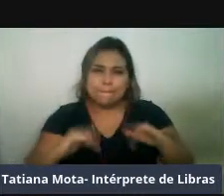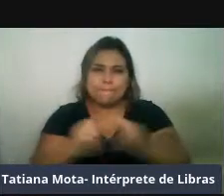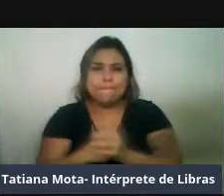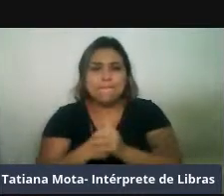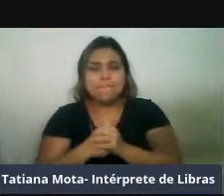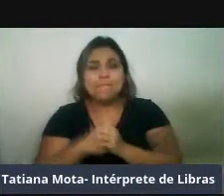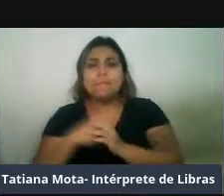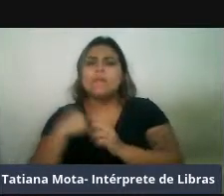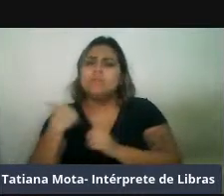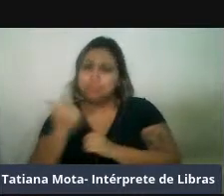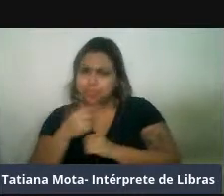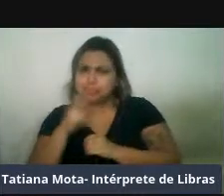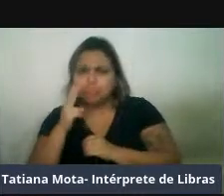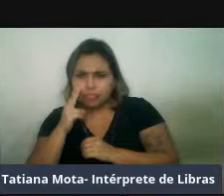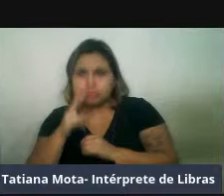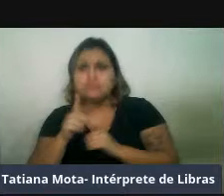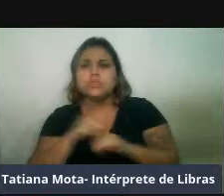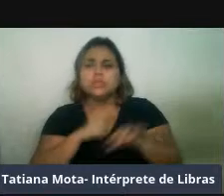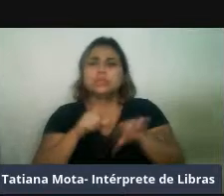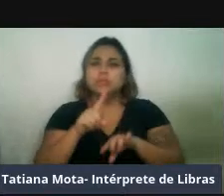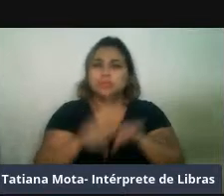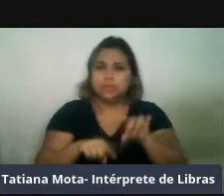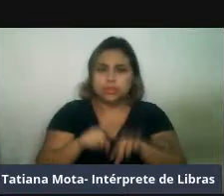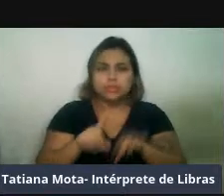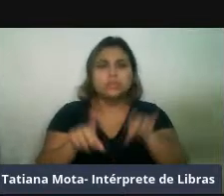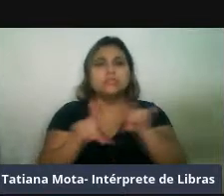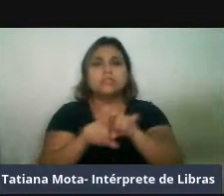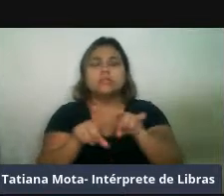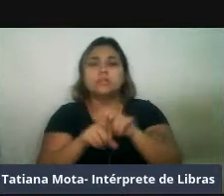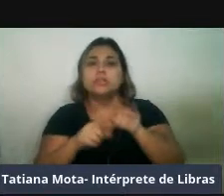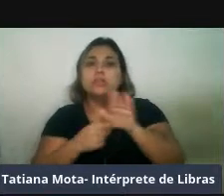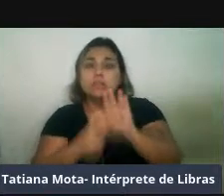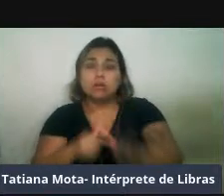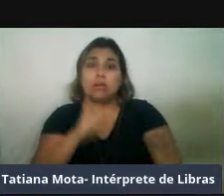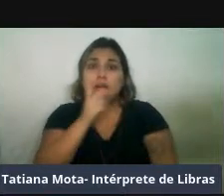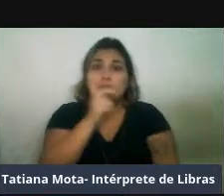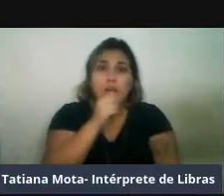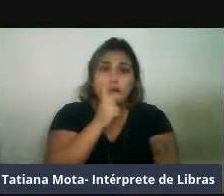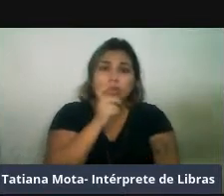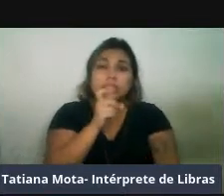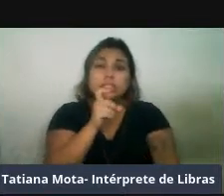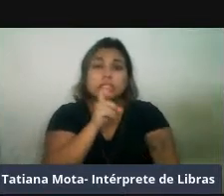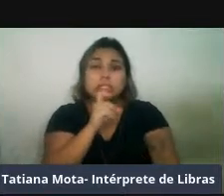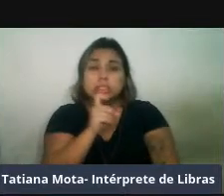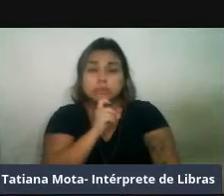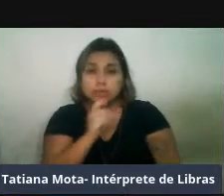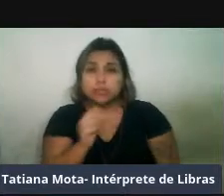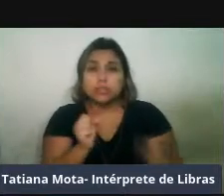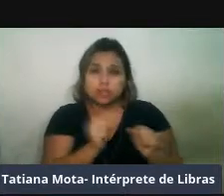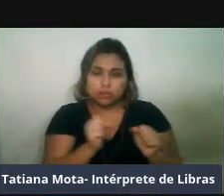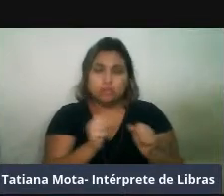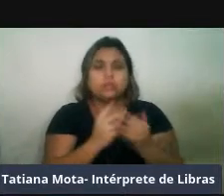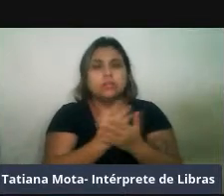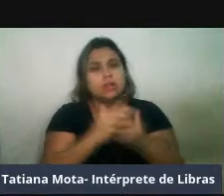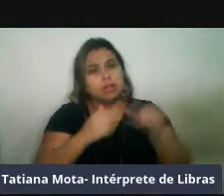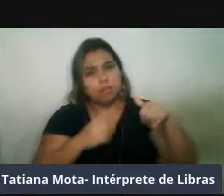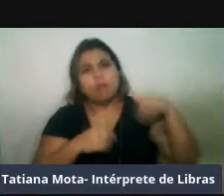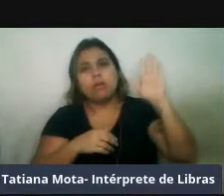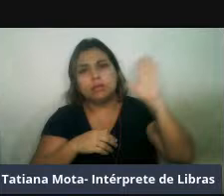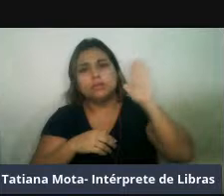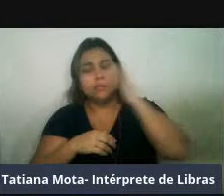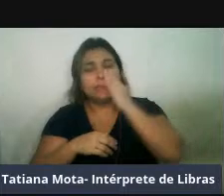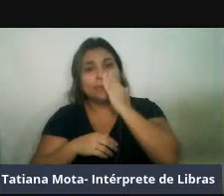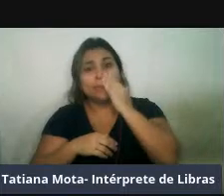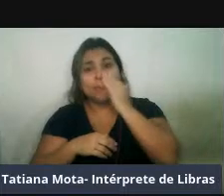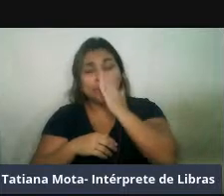produtividade marinha muito associada às águas mais frias, né, então, por isso, as regiões com latitudes